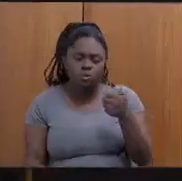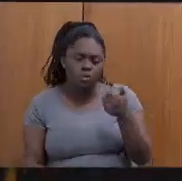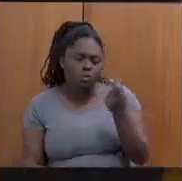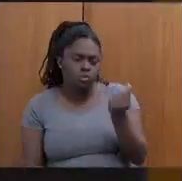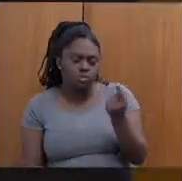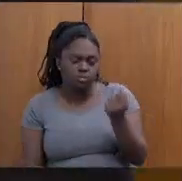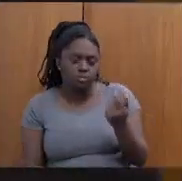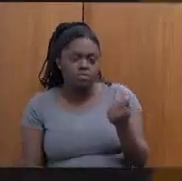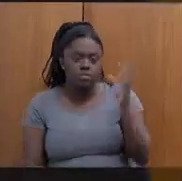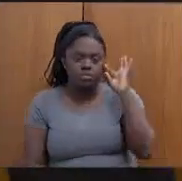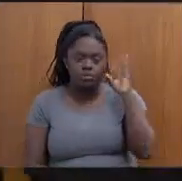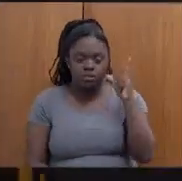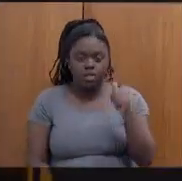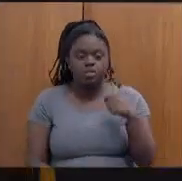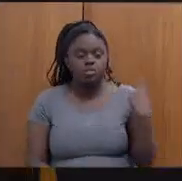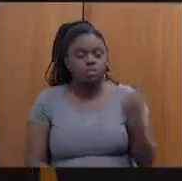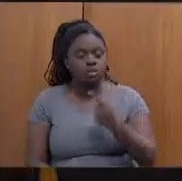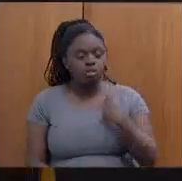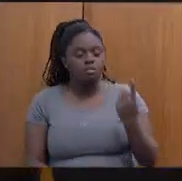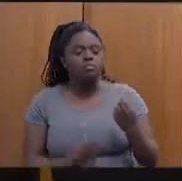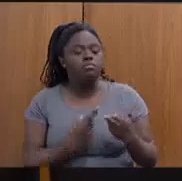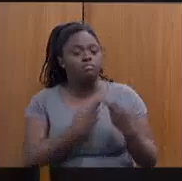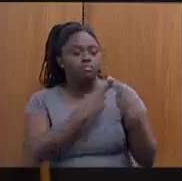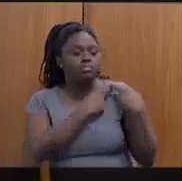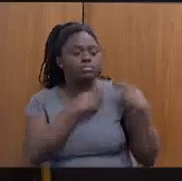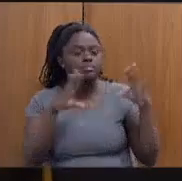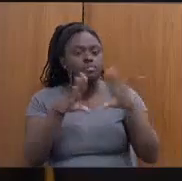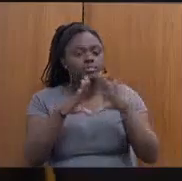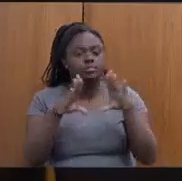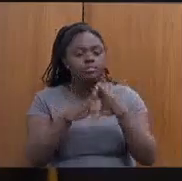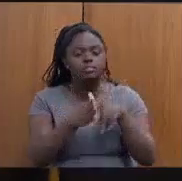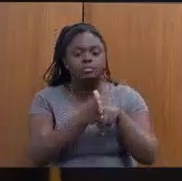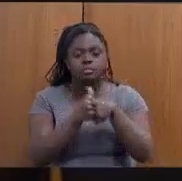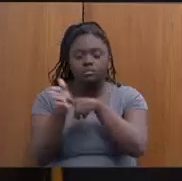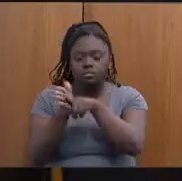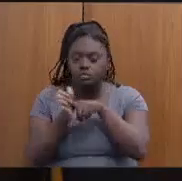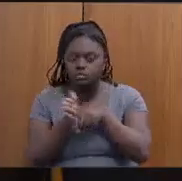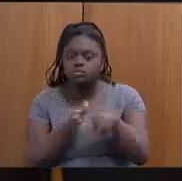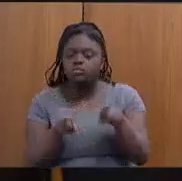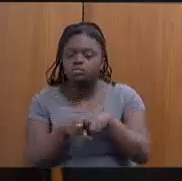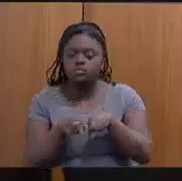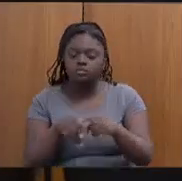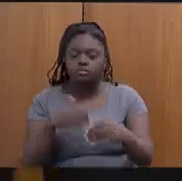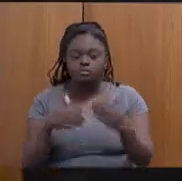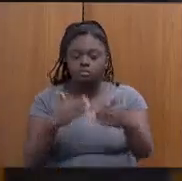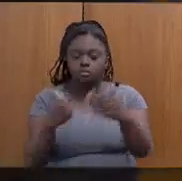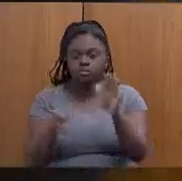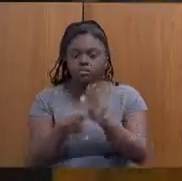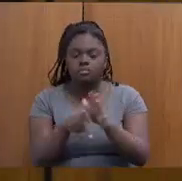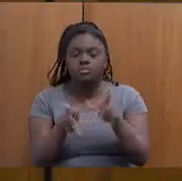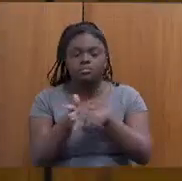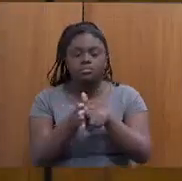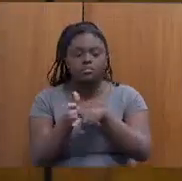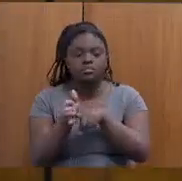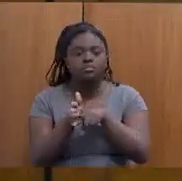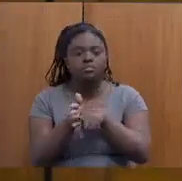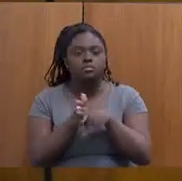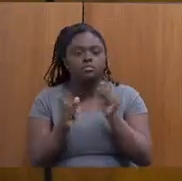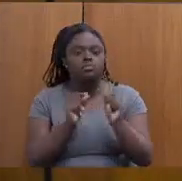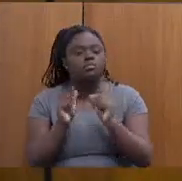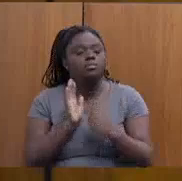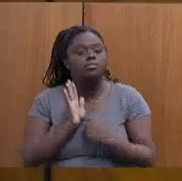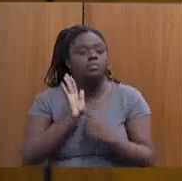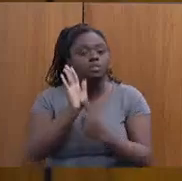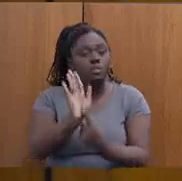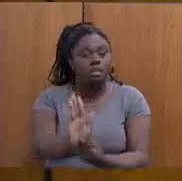E acho que a nossa tarefa nessa Assembleia Fiscaliza, e faz parte do processo de fiscalização, é exatamente apontar